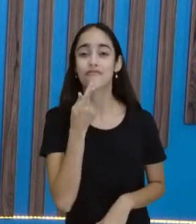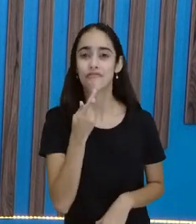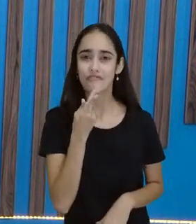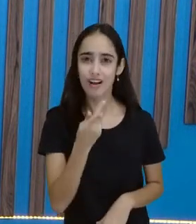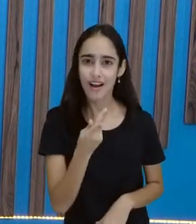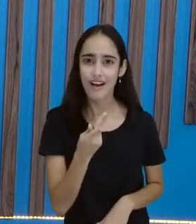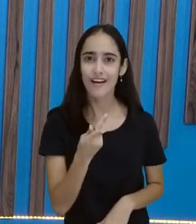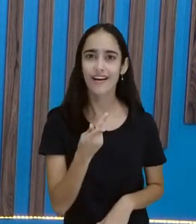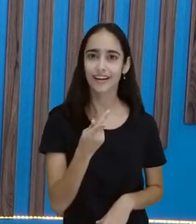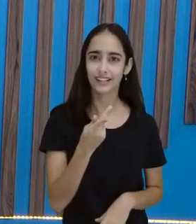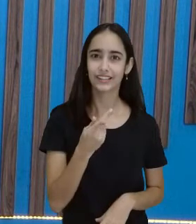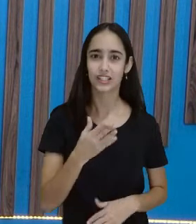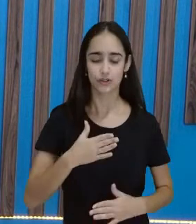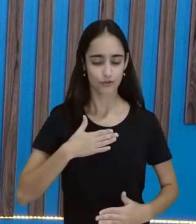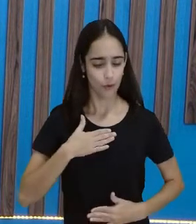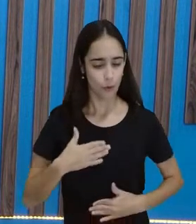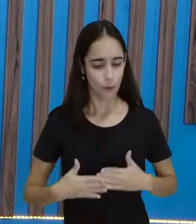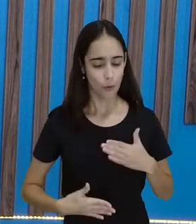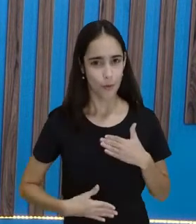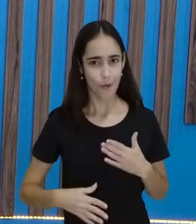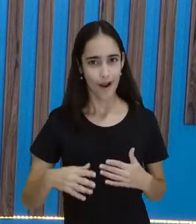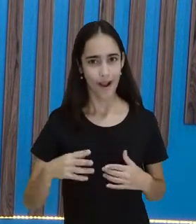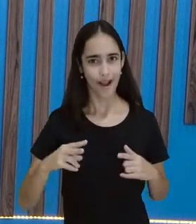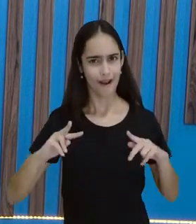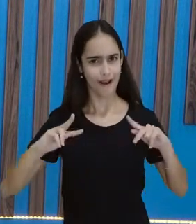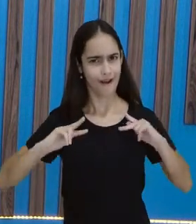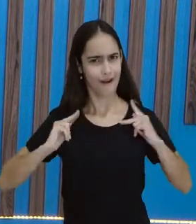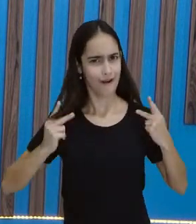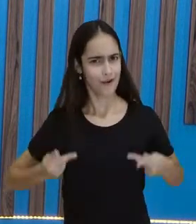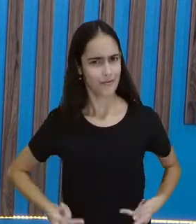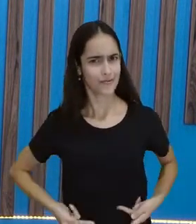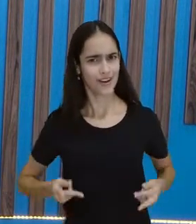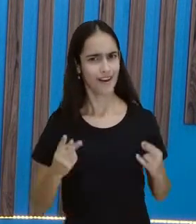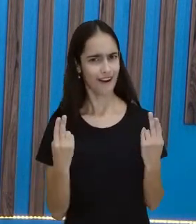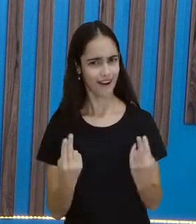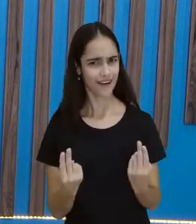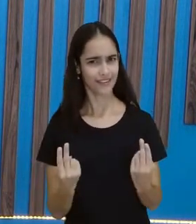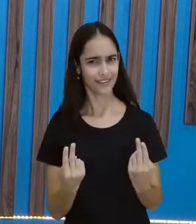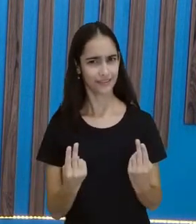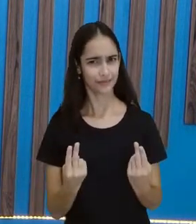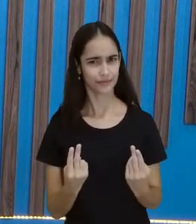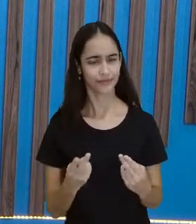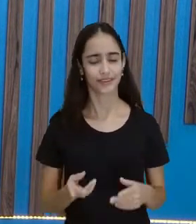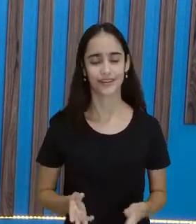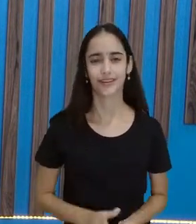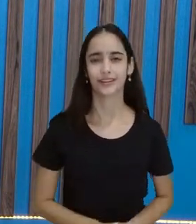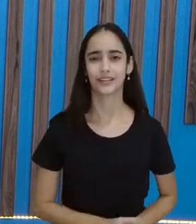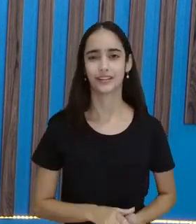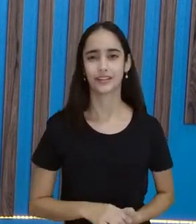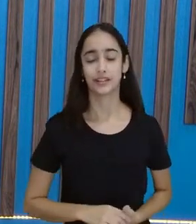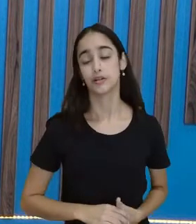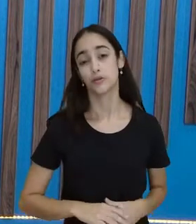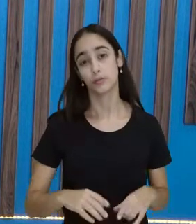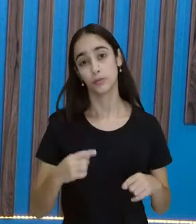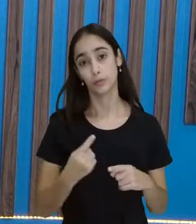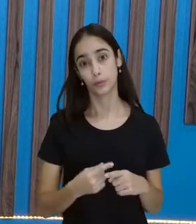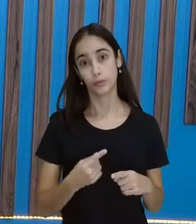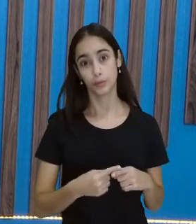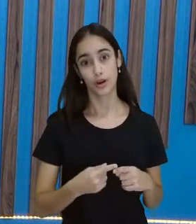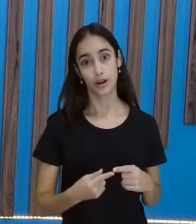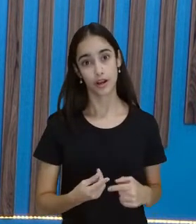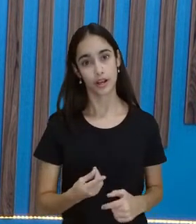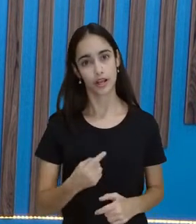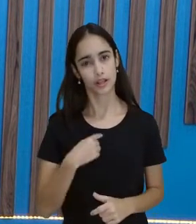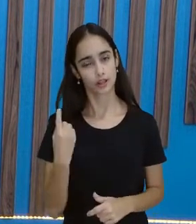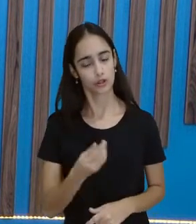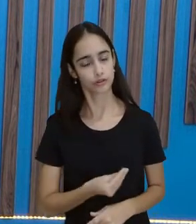Por isso que é uma história de caráter ficcional. Porque na nossa vida, na vida real, não é assim, não é